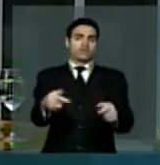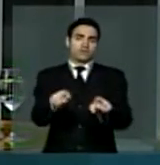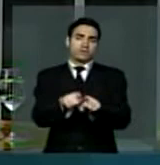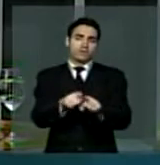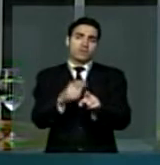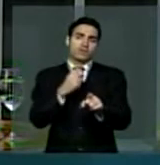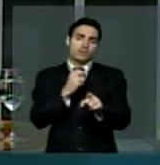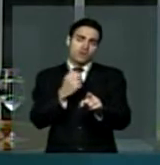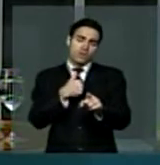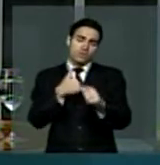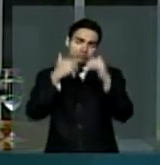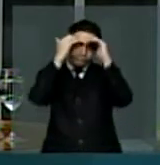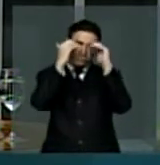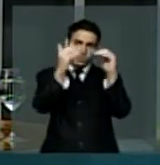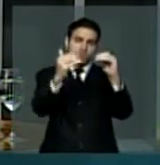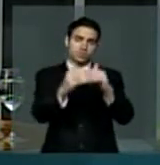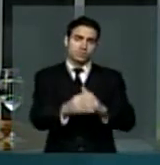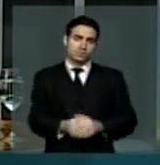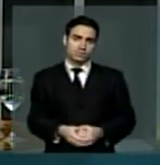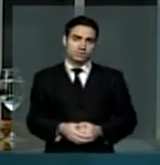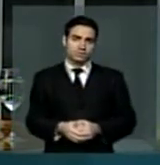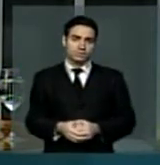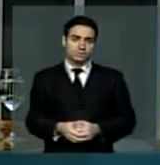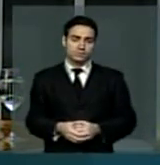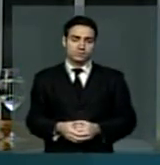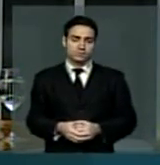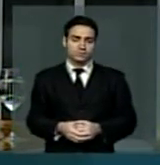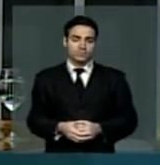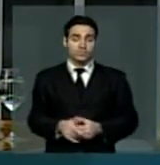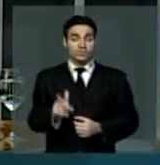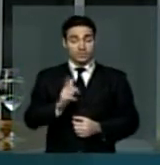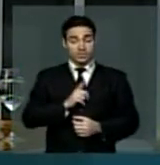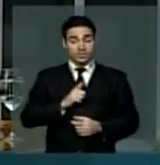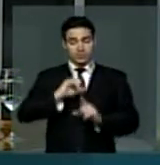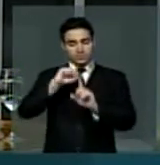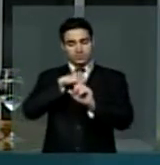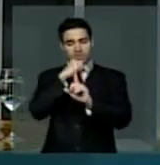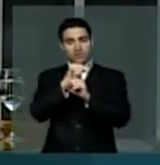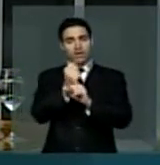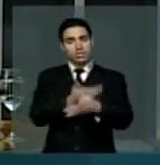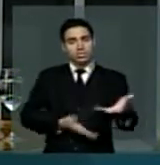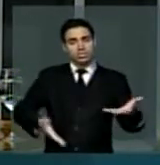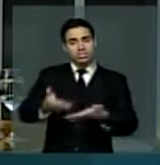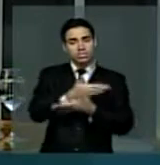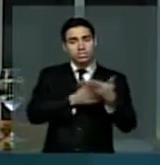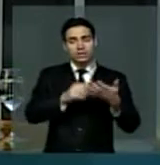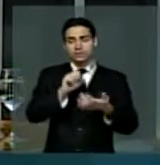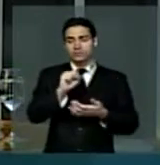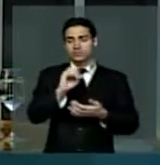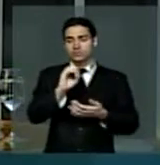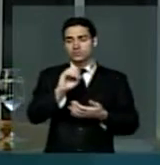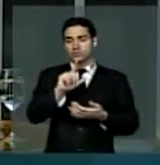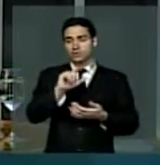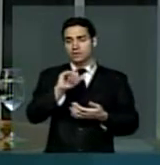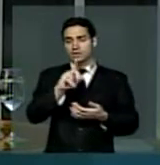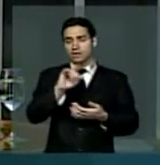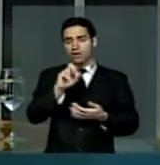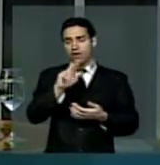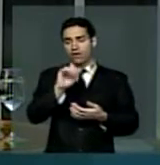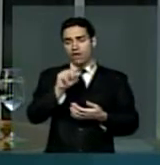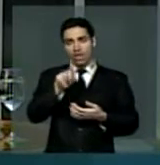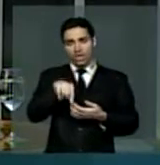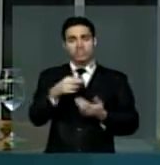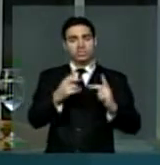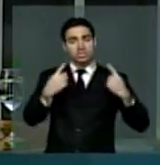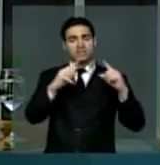respeito. A construção de uma sociedade mais solidária é o grande desafio dos